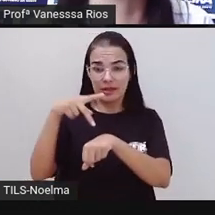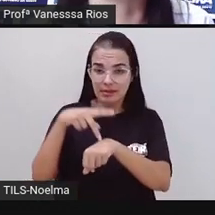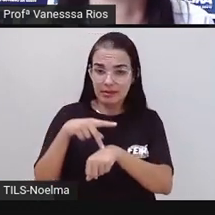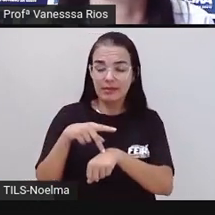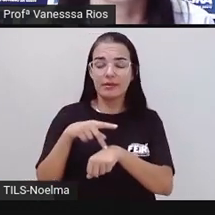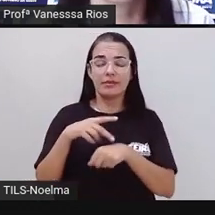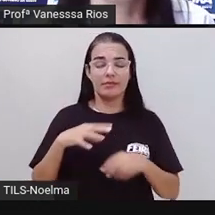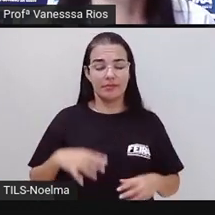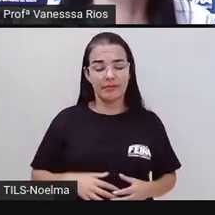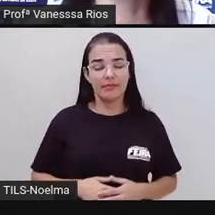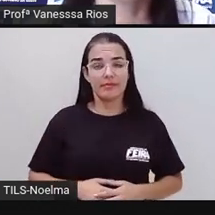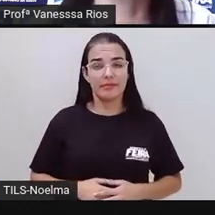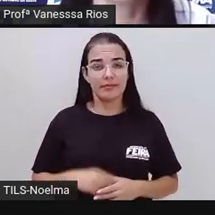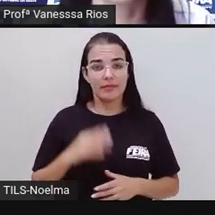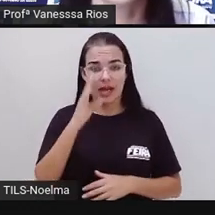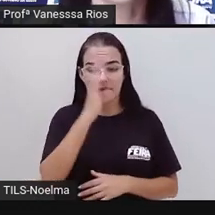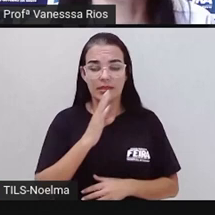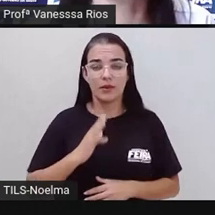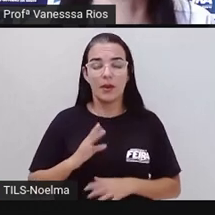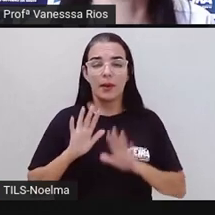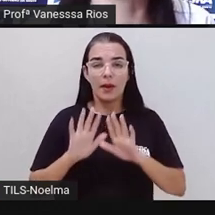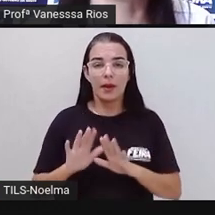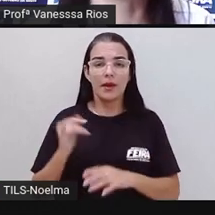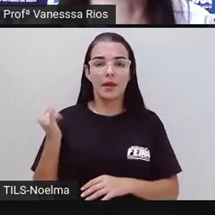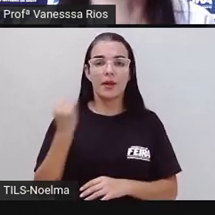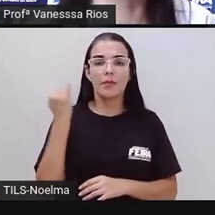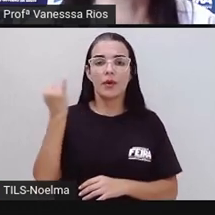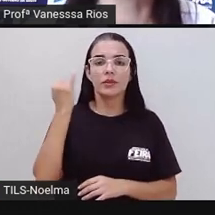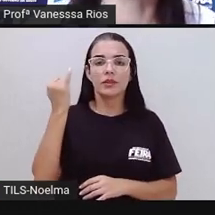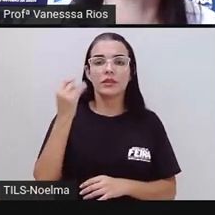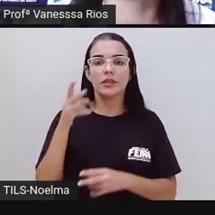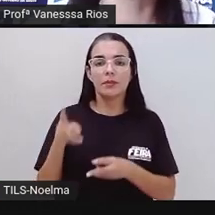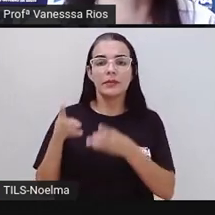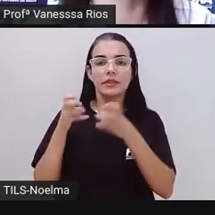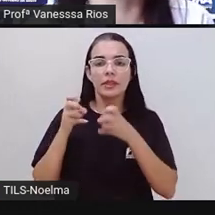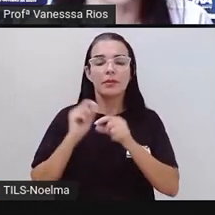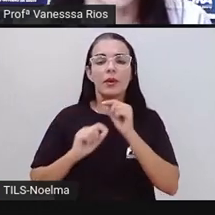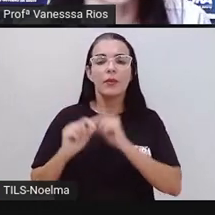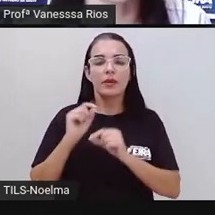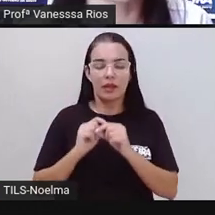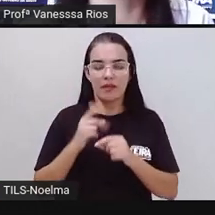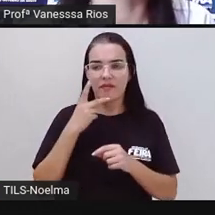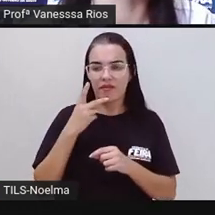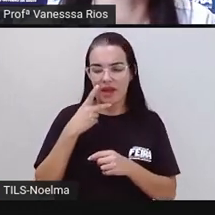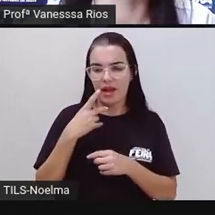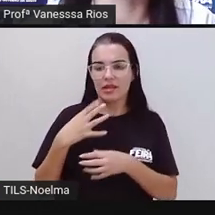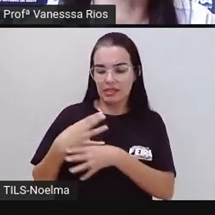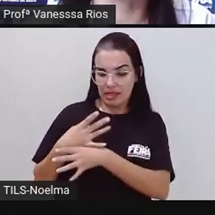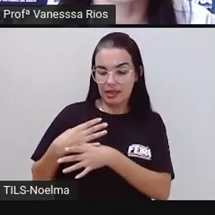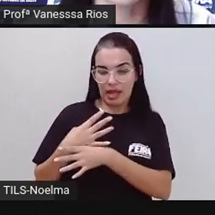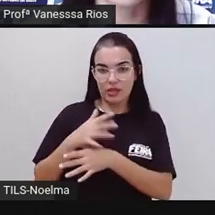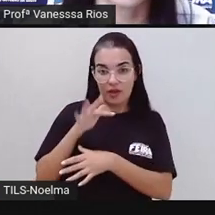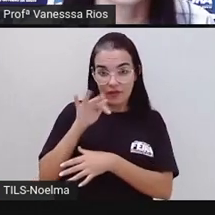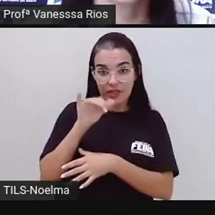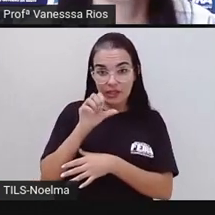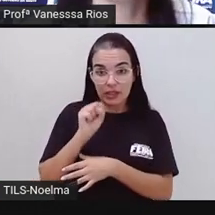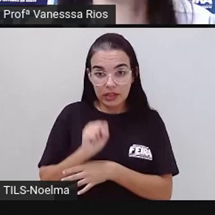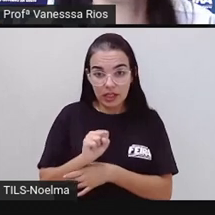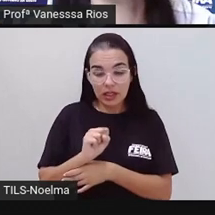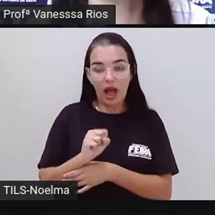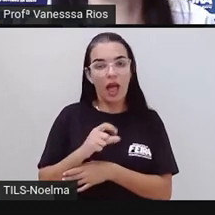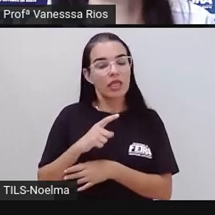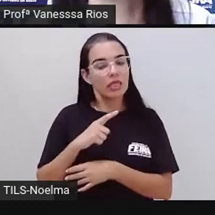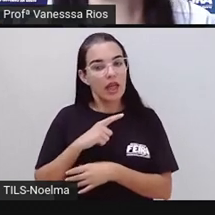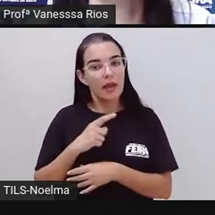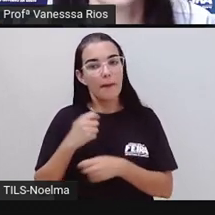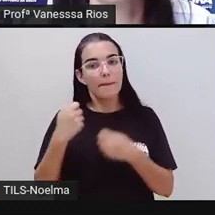como um todo. Mas é importante a gente perceber que quando a gente fala em cidade, em Feira de Santana, nós